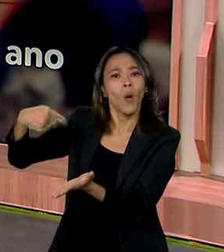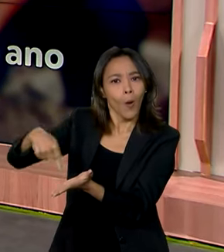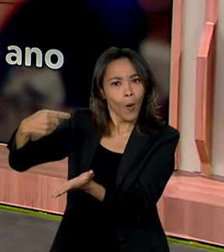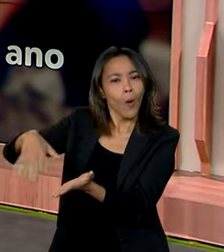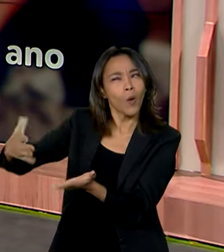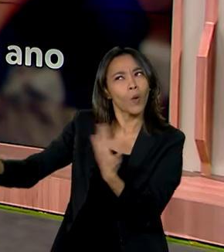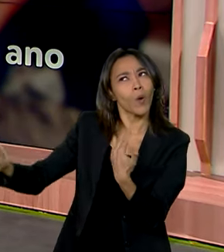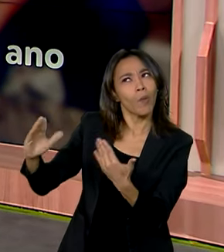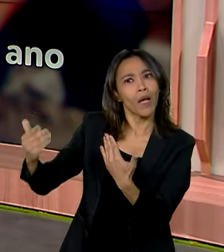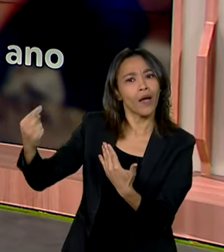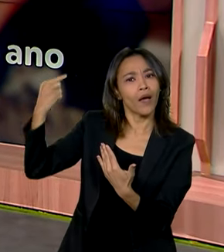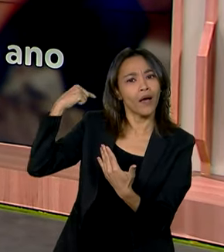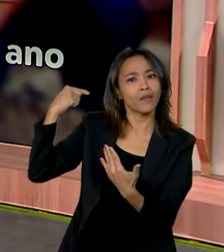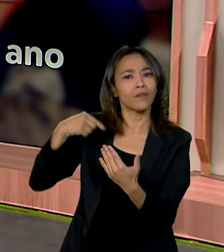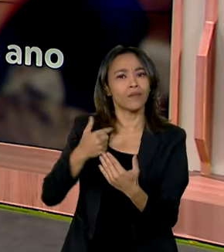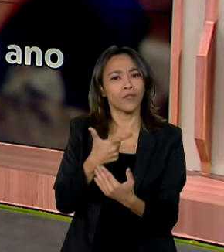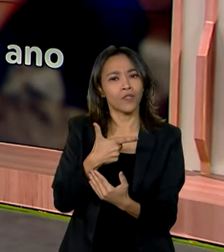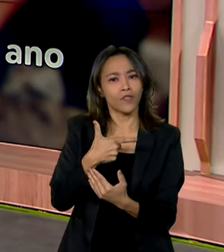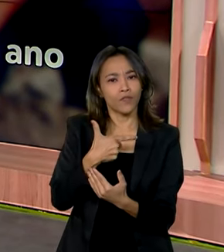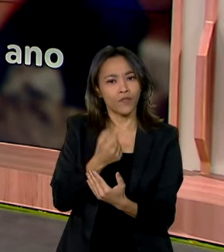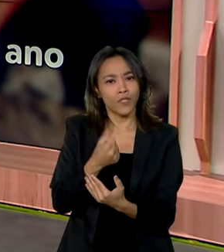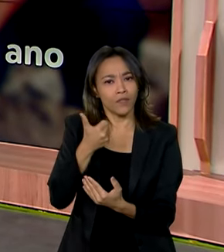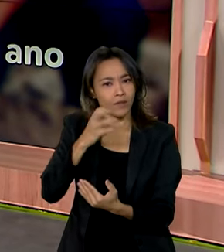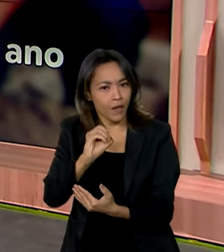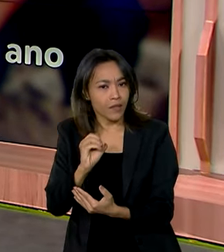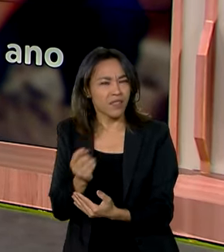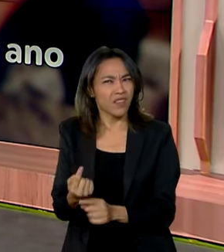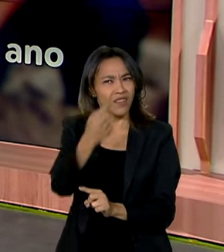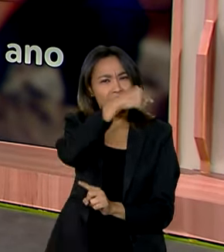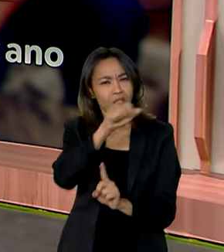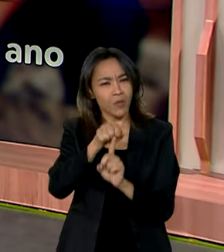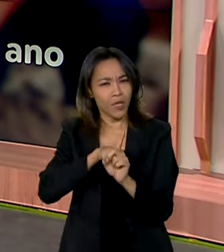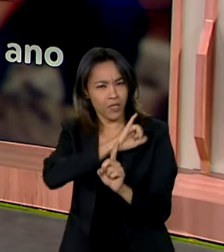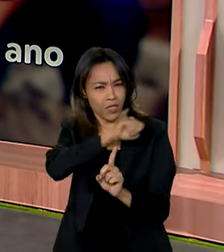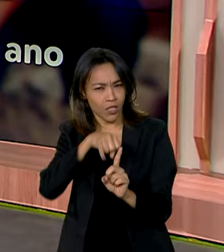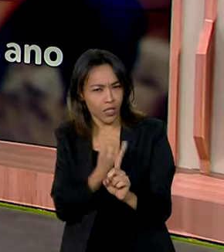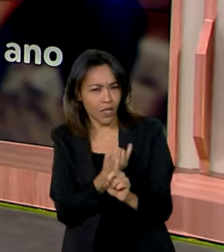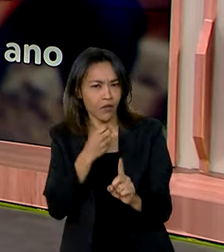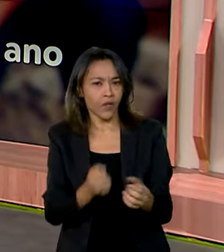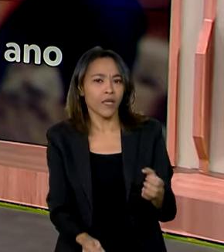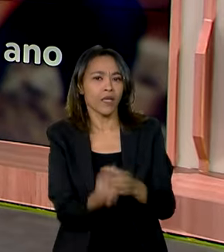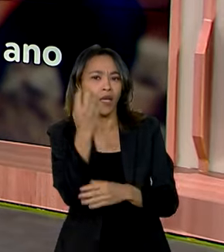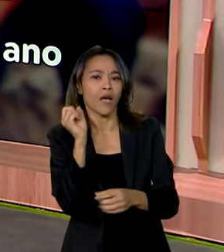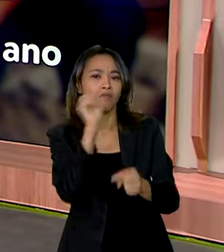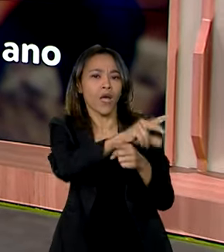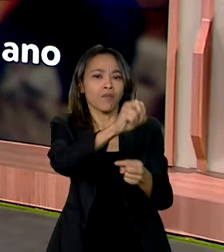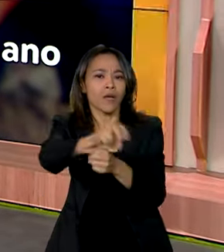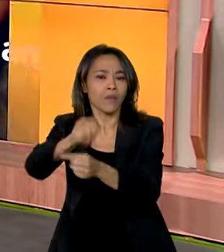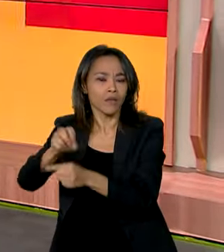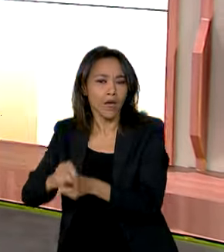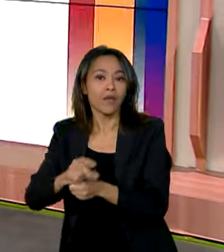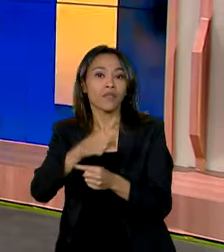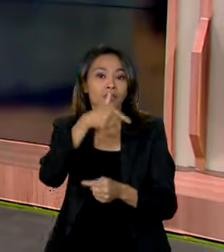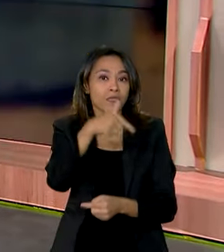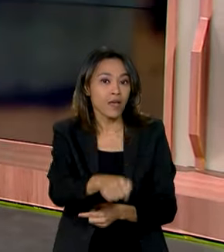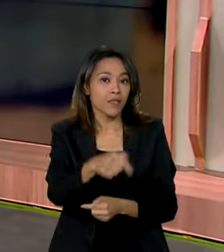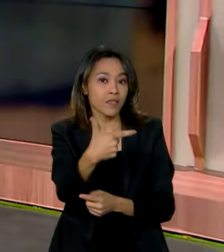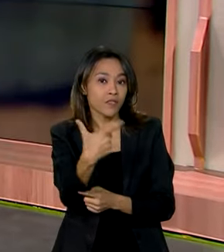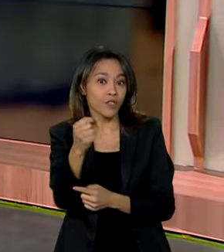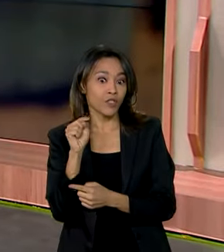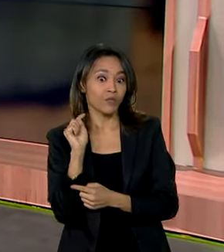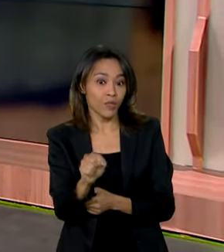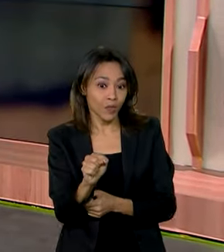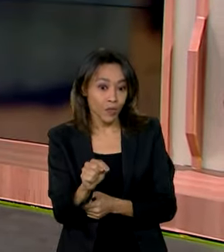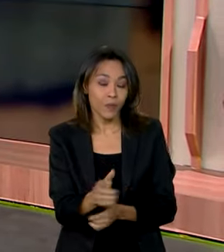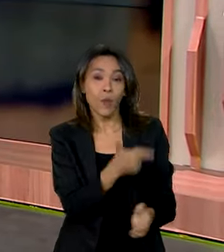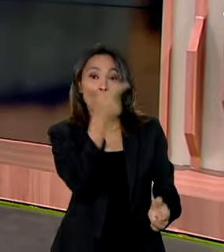mês desde 2010. Desde janeiro, o número de postos formais gerados é de quase 720 mil. aí.